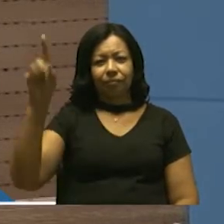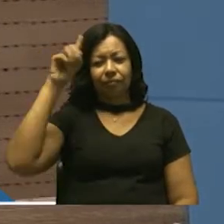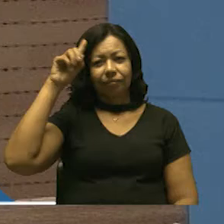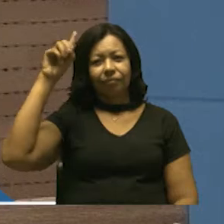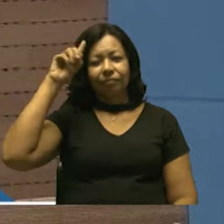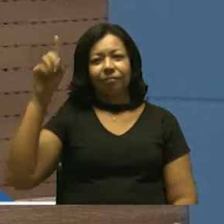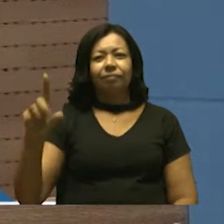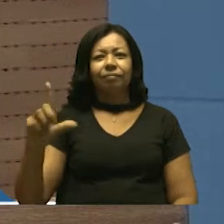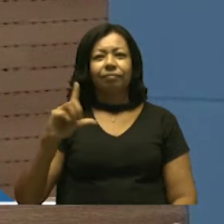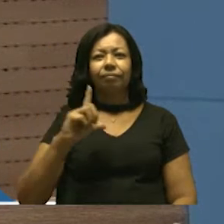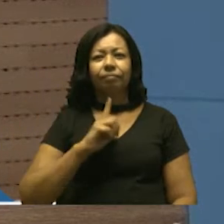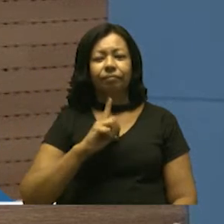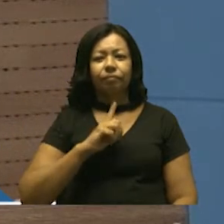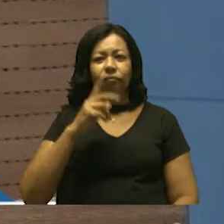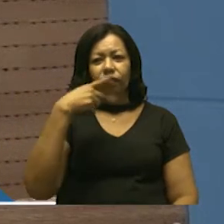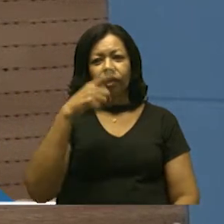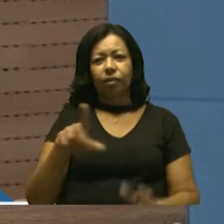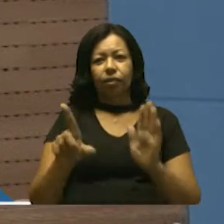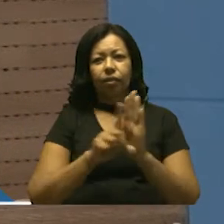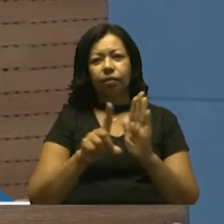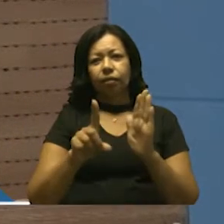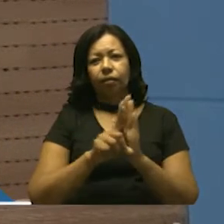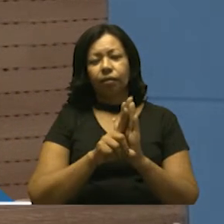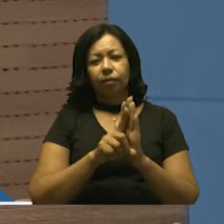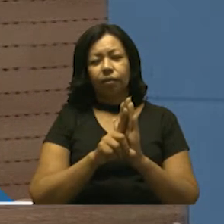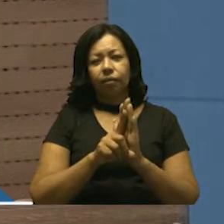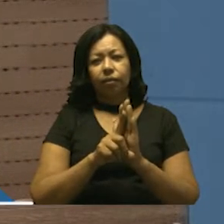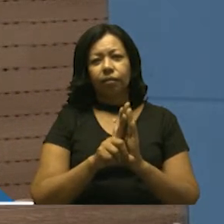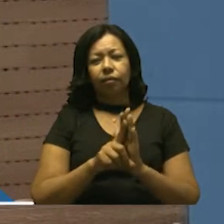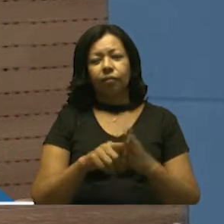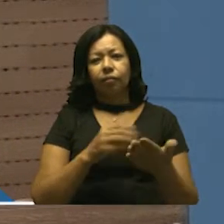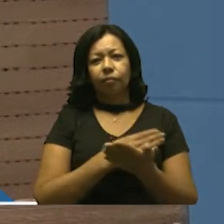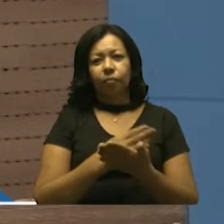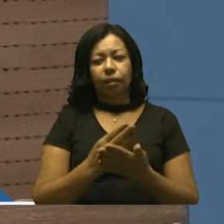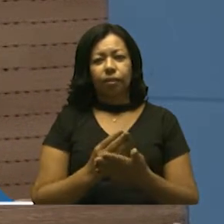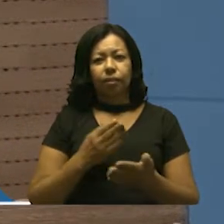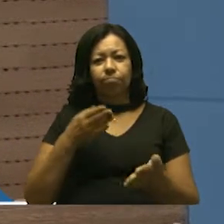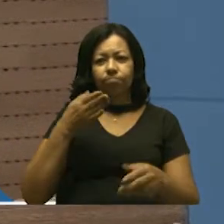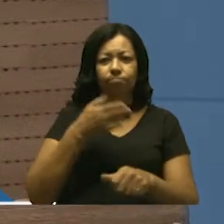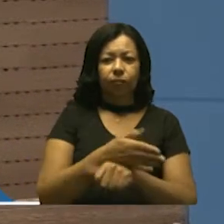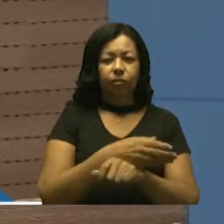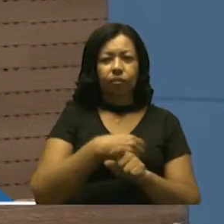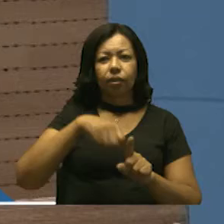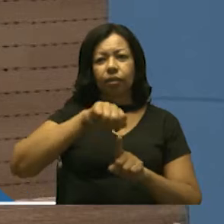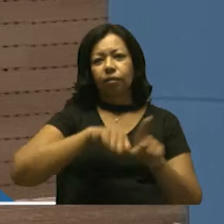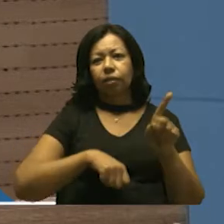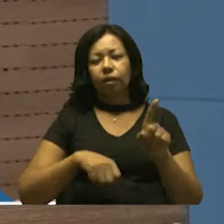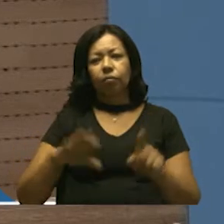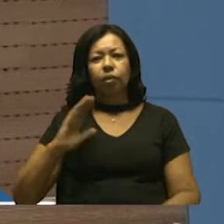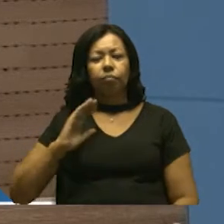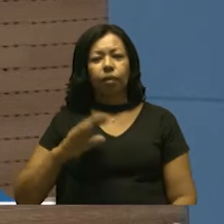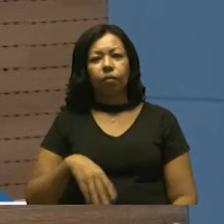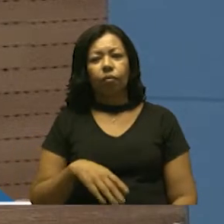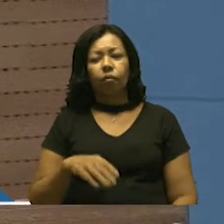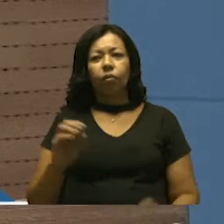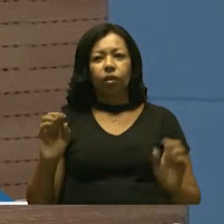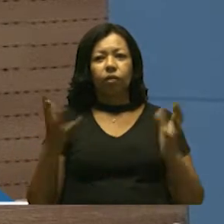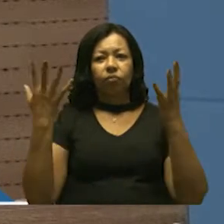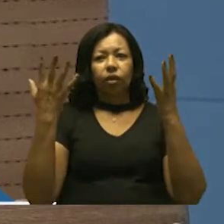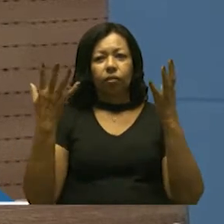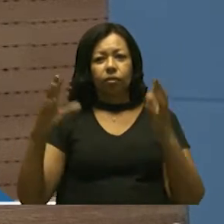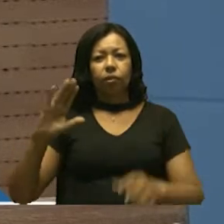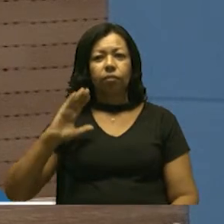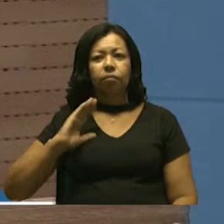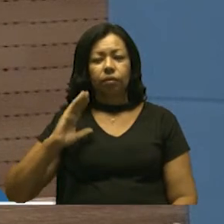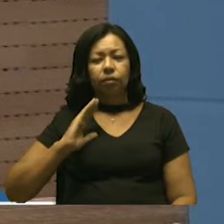de que trata esta lei, passa a integrar o calendário oficial de eventos do município. A Semana